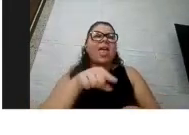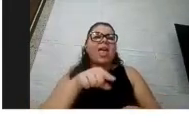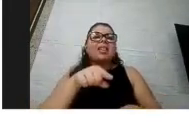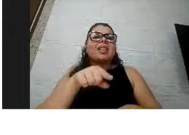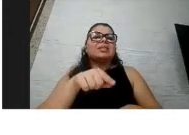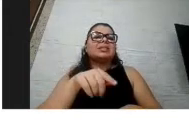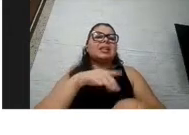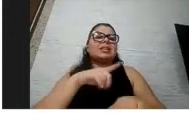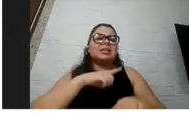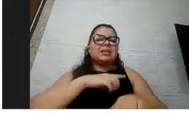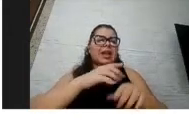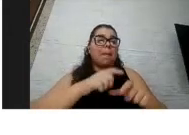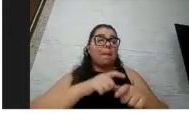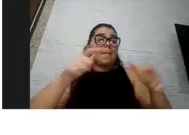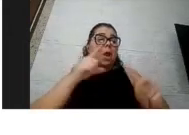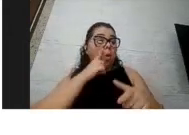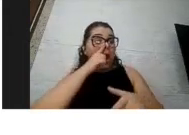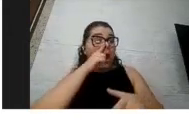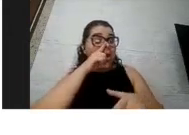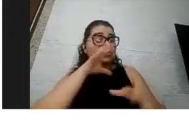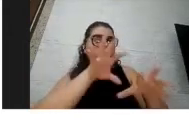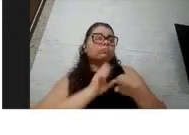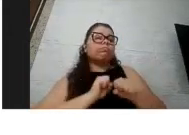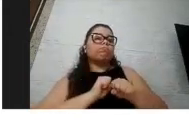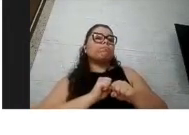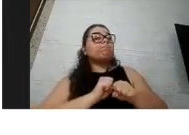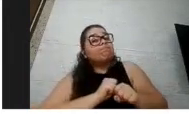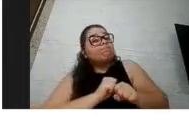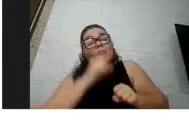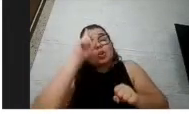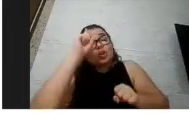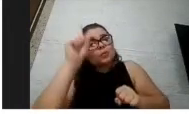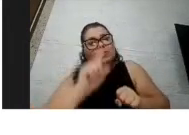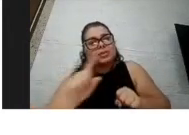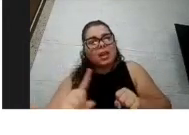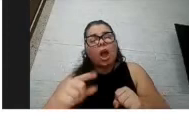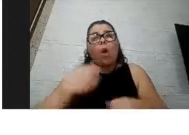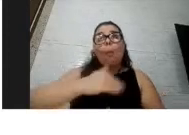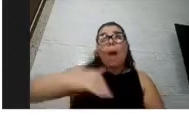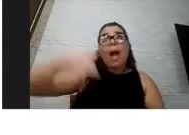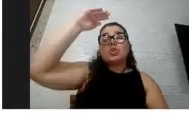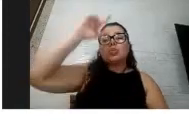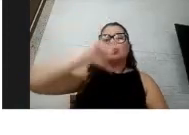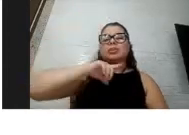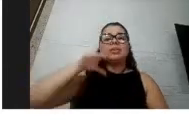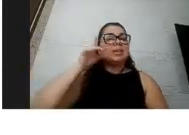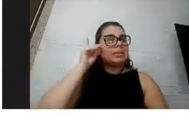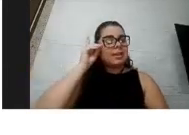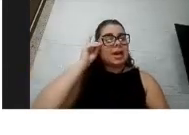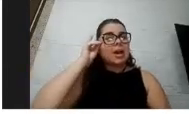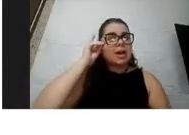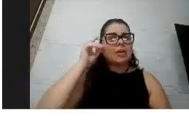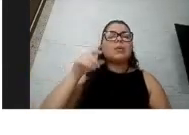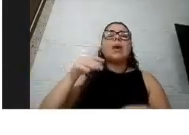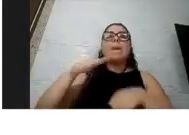a gravidade da COVID-19? a gente ainda não sabe. Os adultos com síndrome de Down são de maior